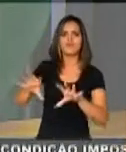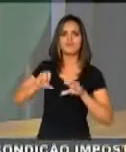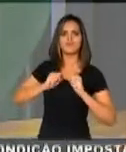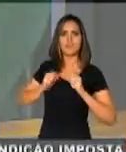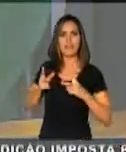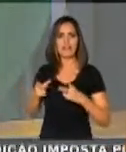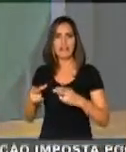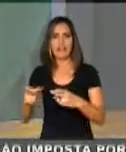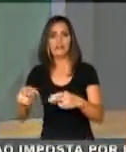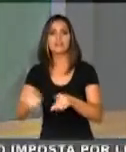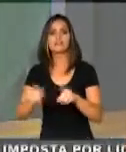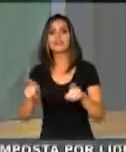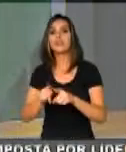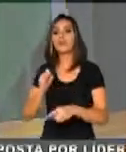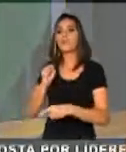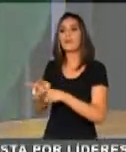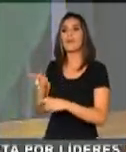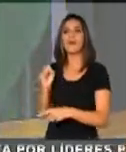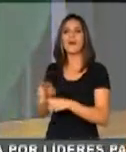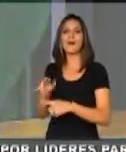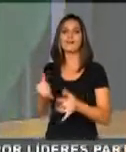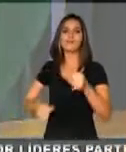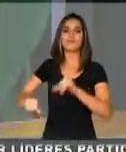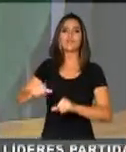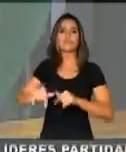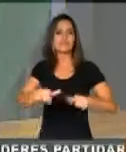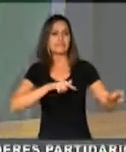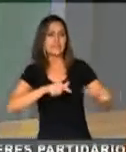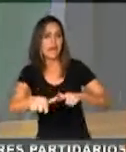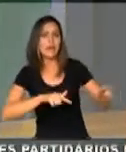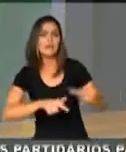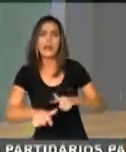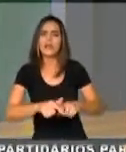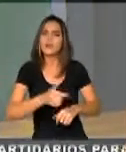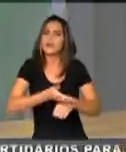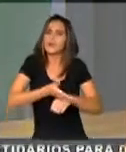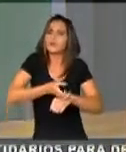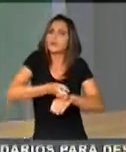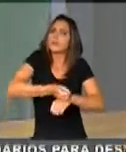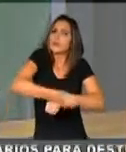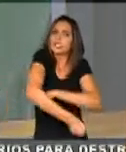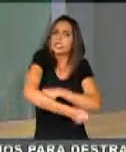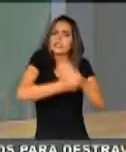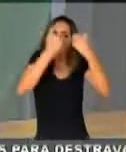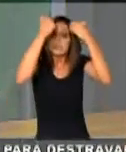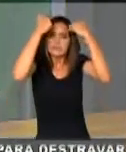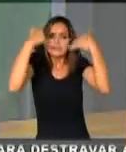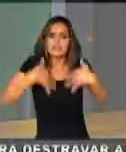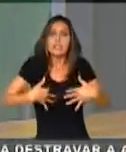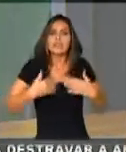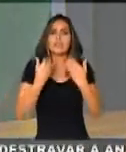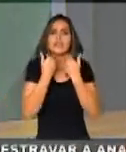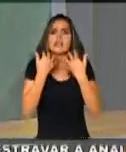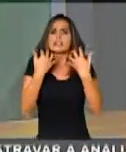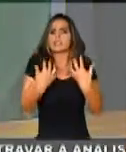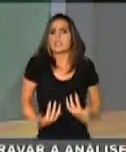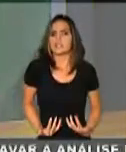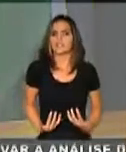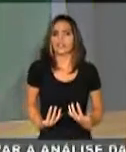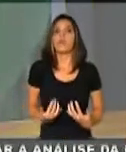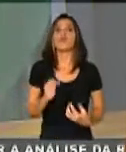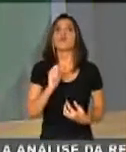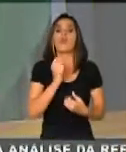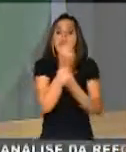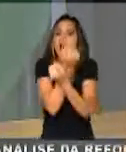químicos. Um serviço extremamente cansativo, desgastante, para levar alimento para nossas mesas. Aí eu